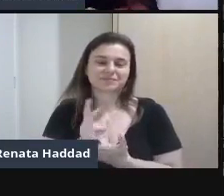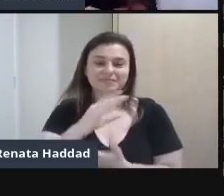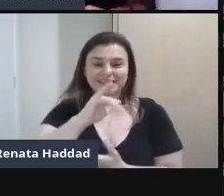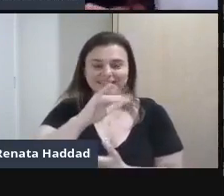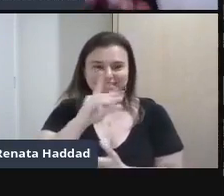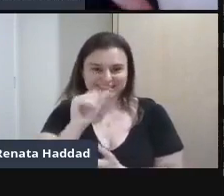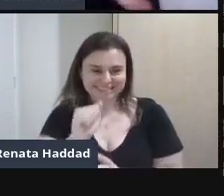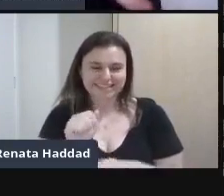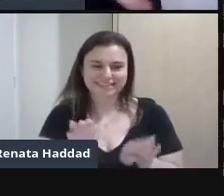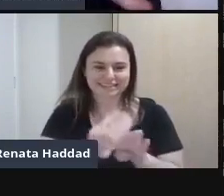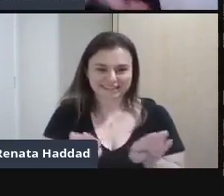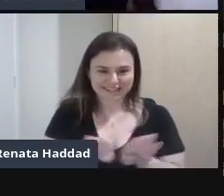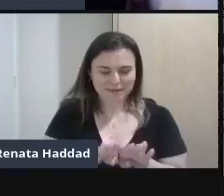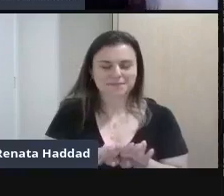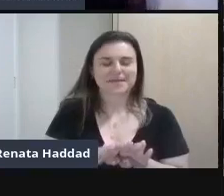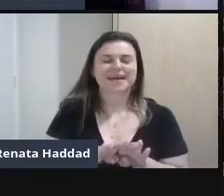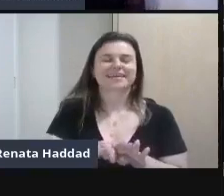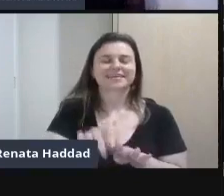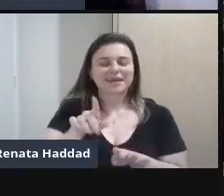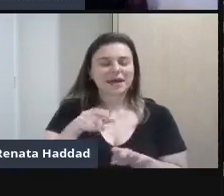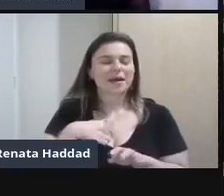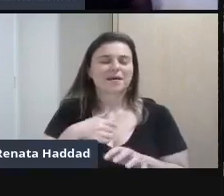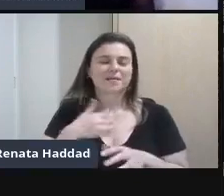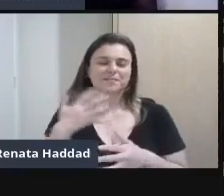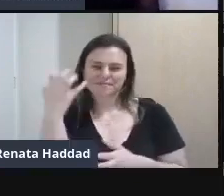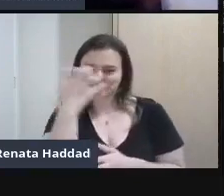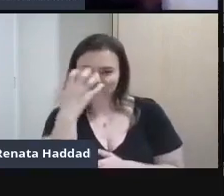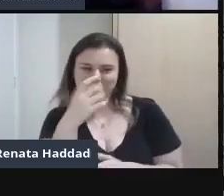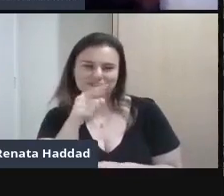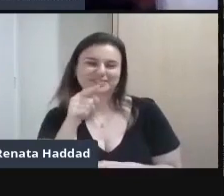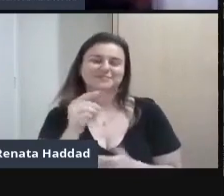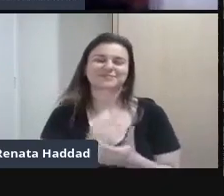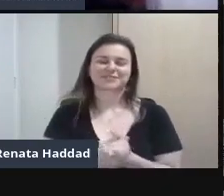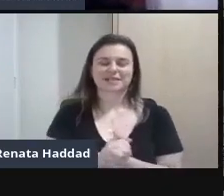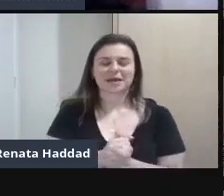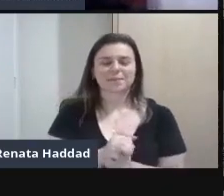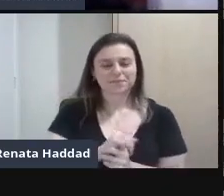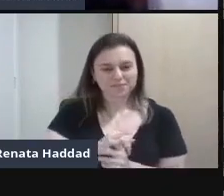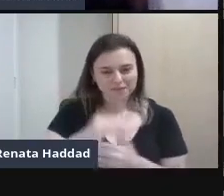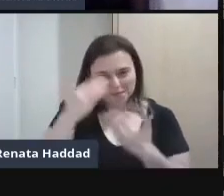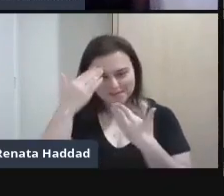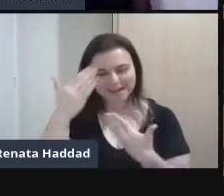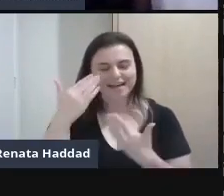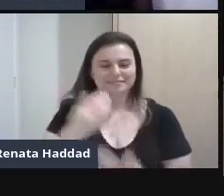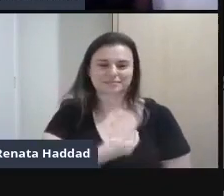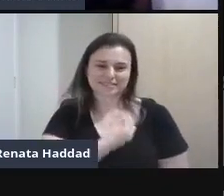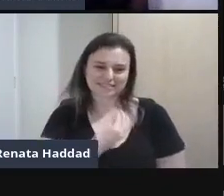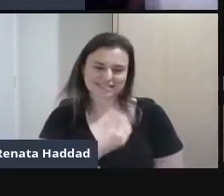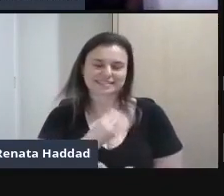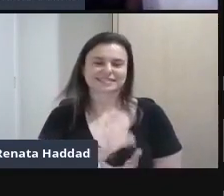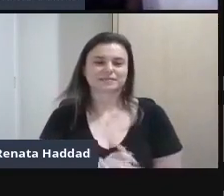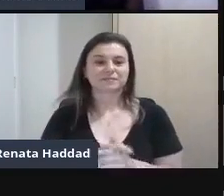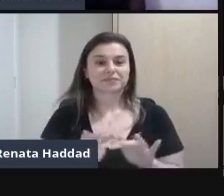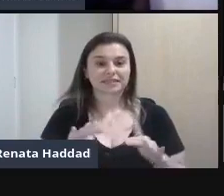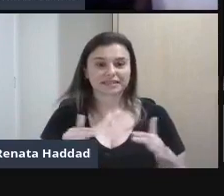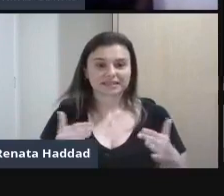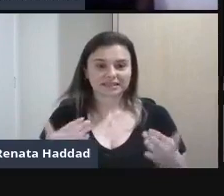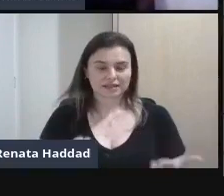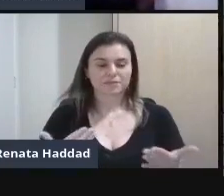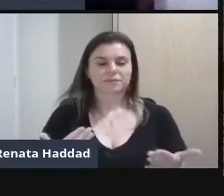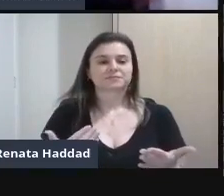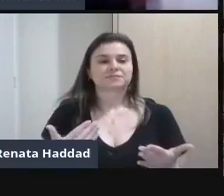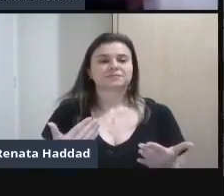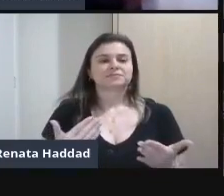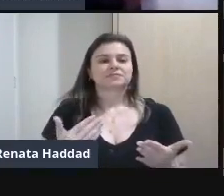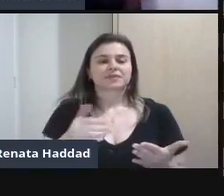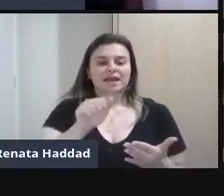Maravilhosa Você é 10 Muito obrigada Também pela presença De vocês Todos E todas Então a Anitta Ela participa Da